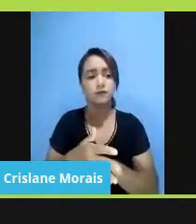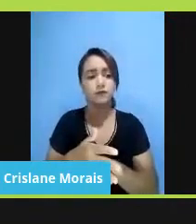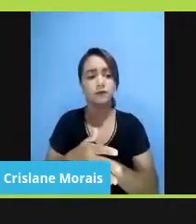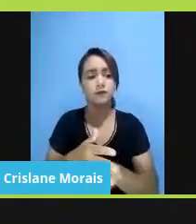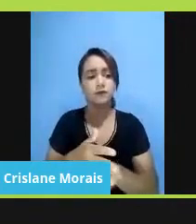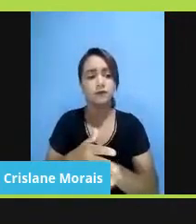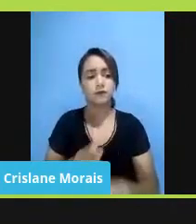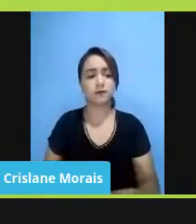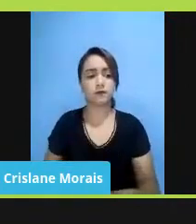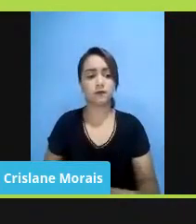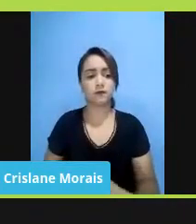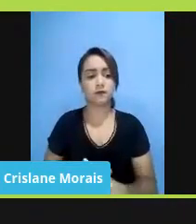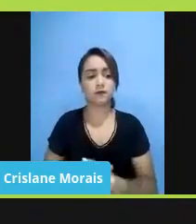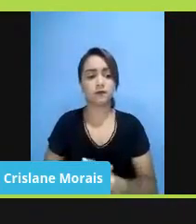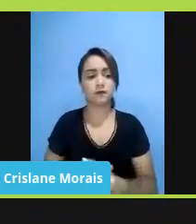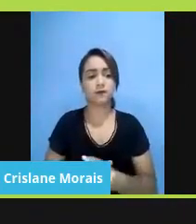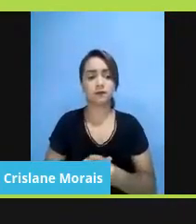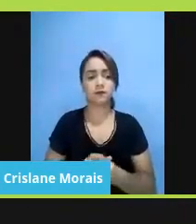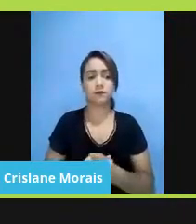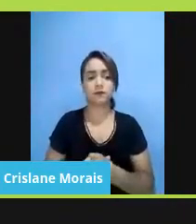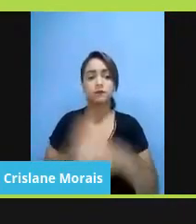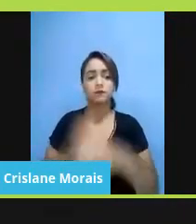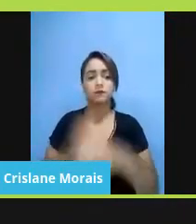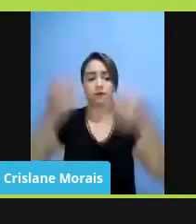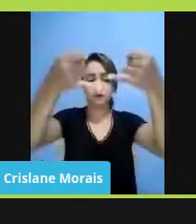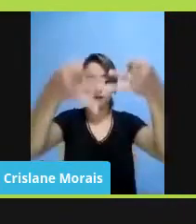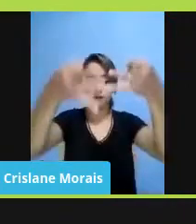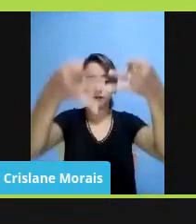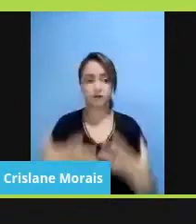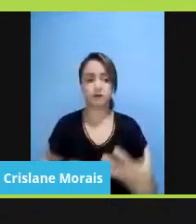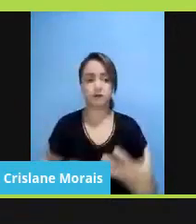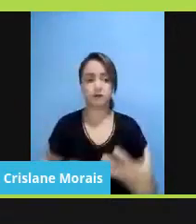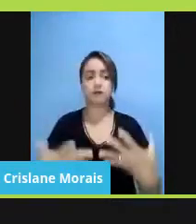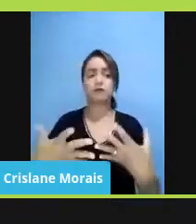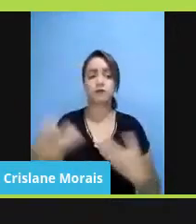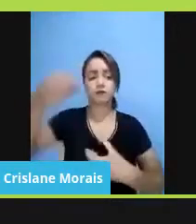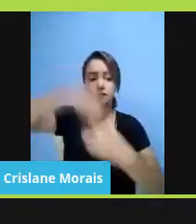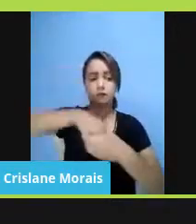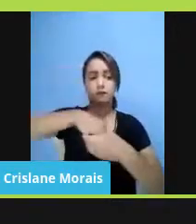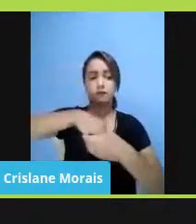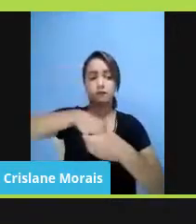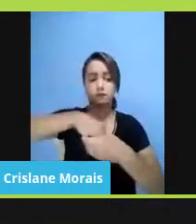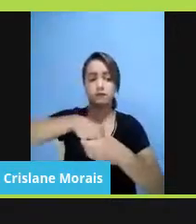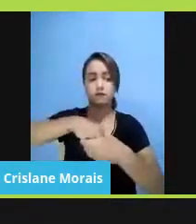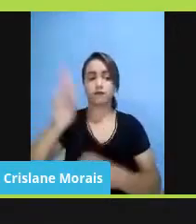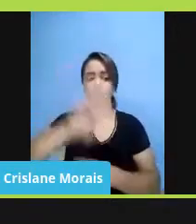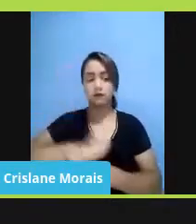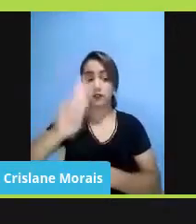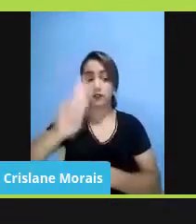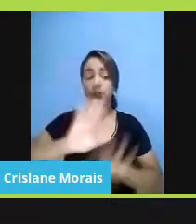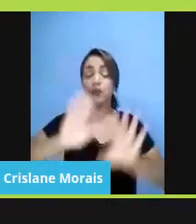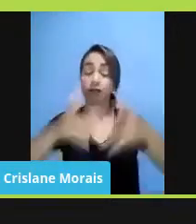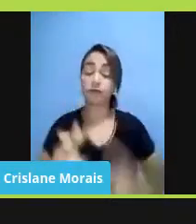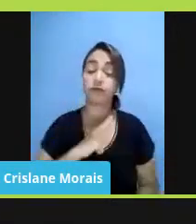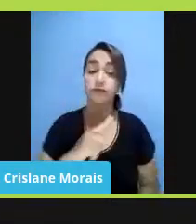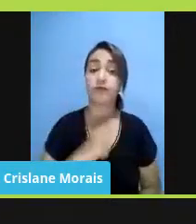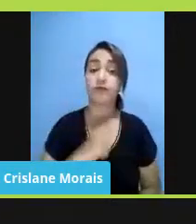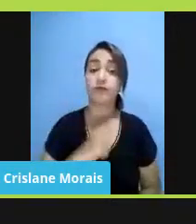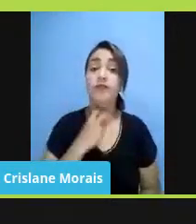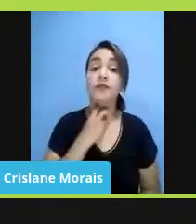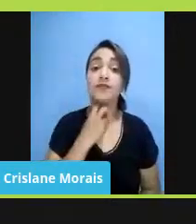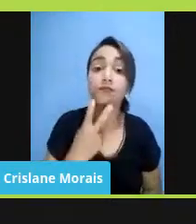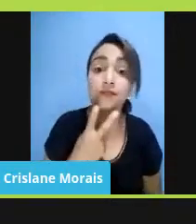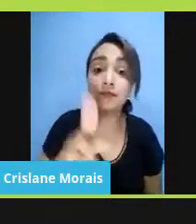podemos lutar contra a aplicação do ensino remoto enquanto alunos dentro das universidades, já que temos pouca voz nas